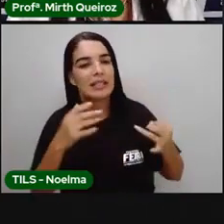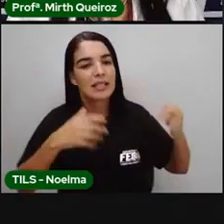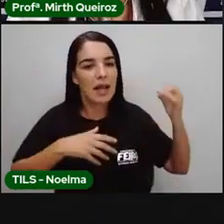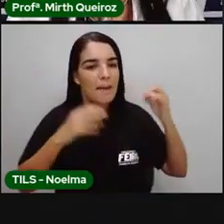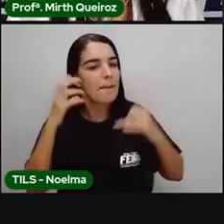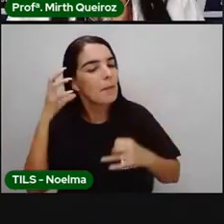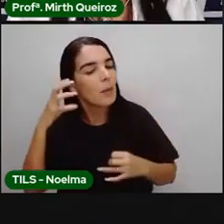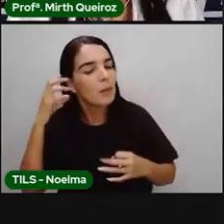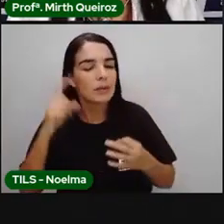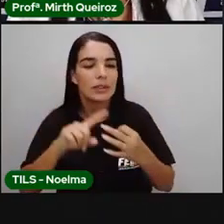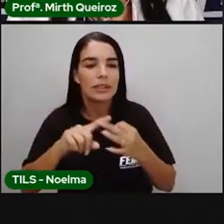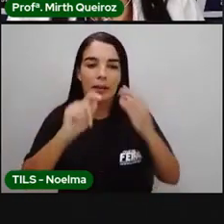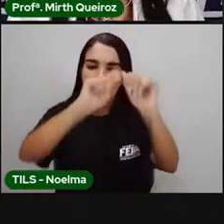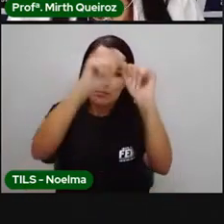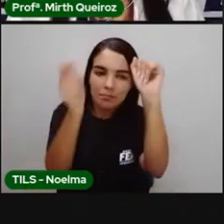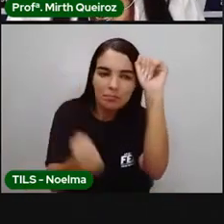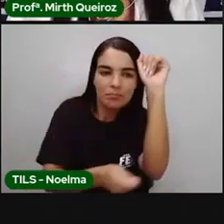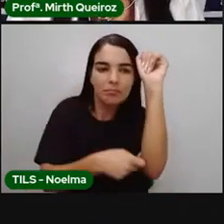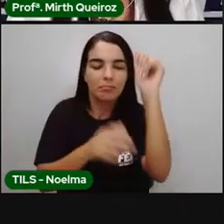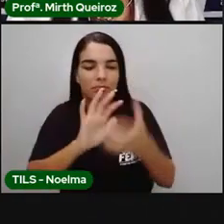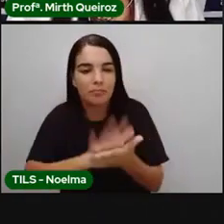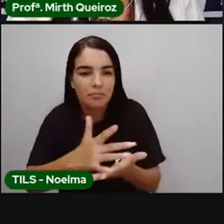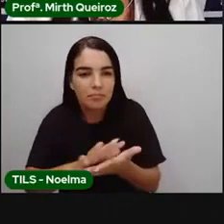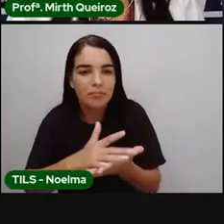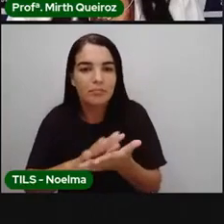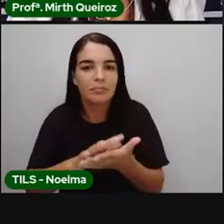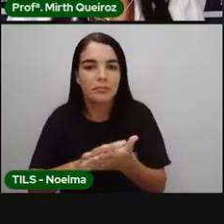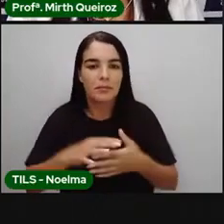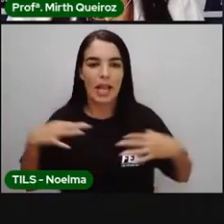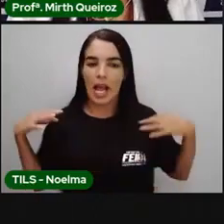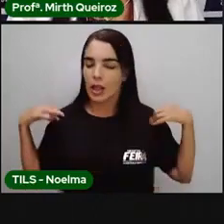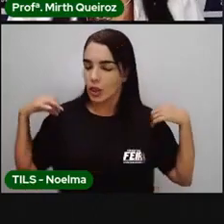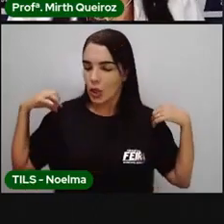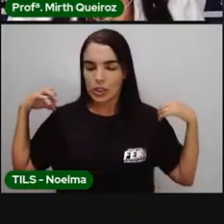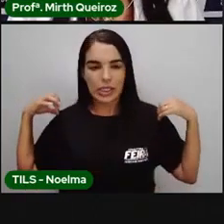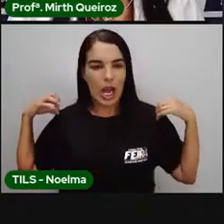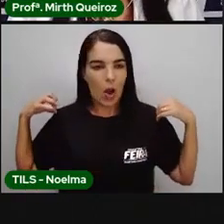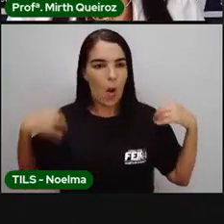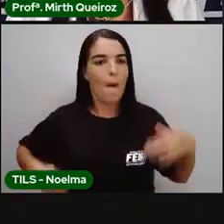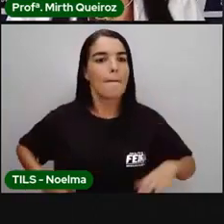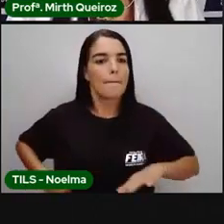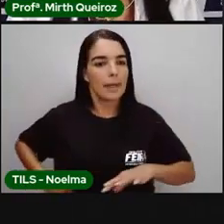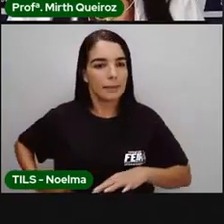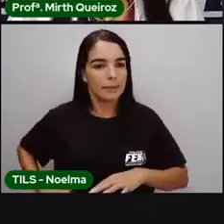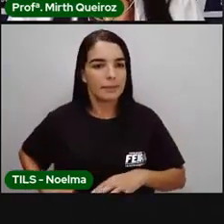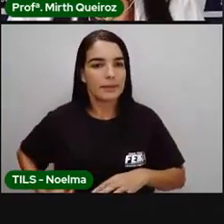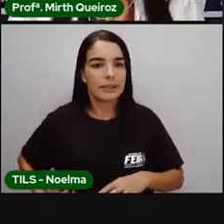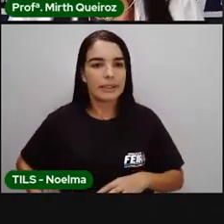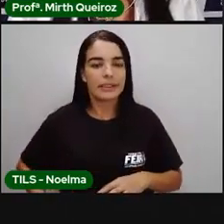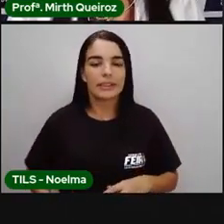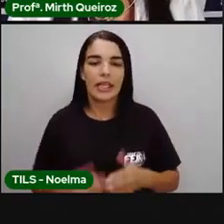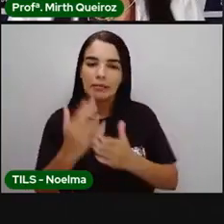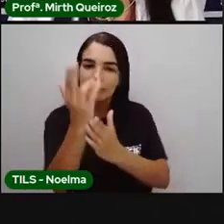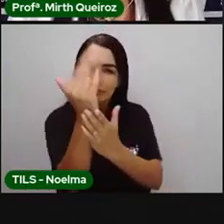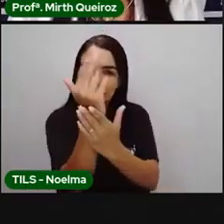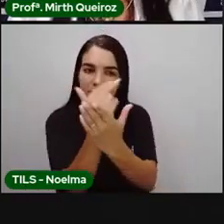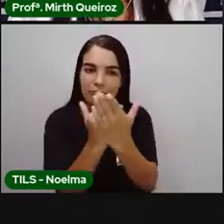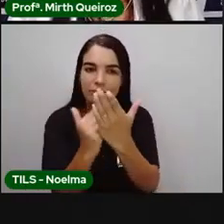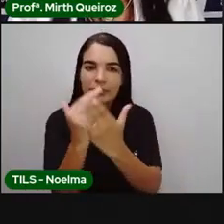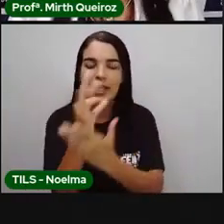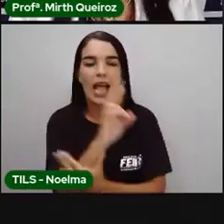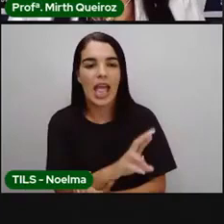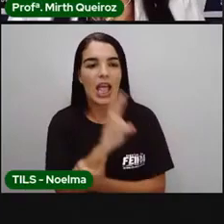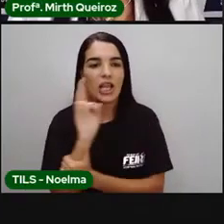músicas, instrumentos musicais, na forma da gente se vestir também, né? Na arte, na